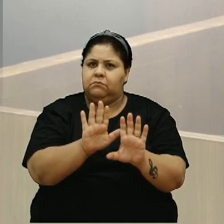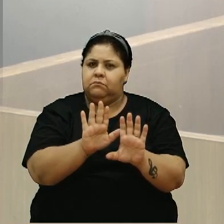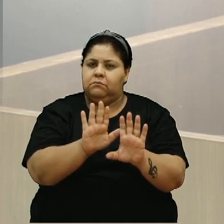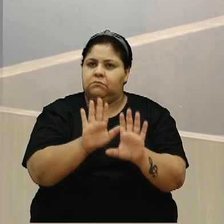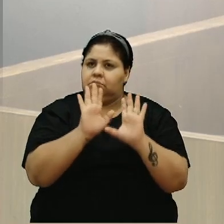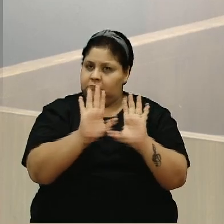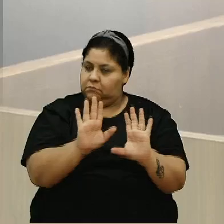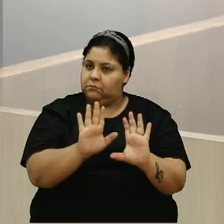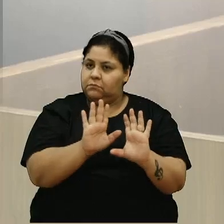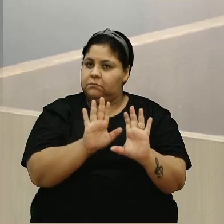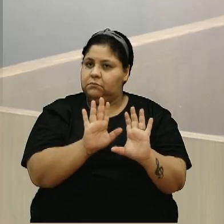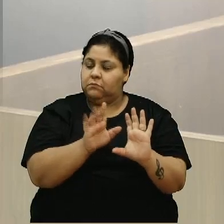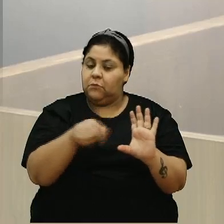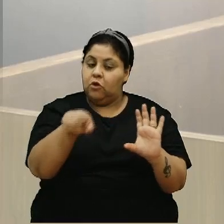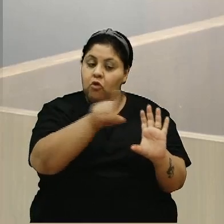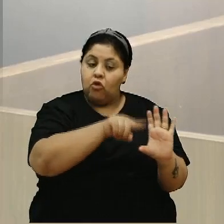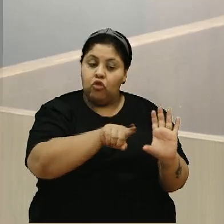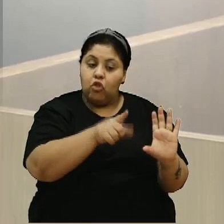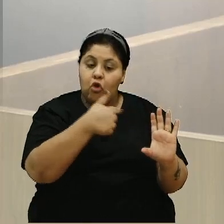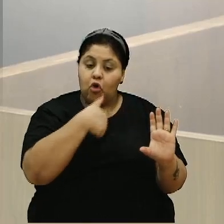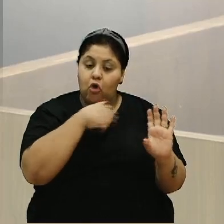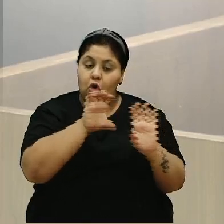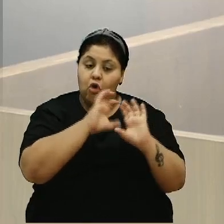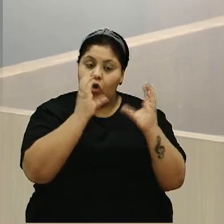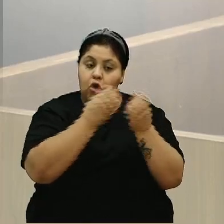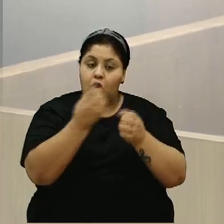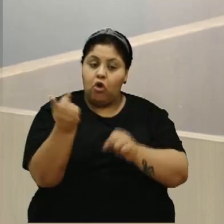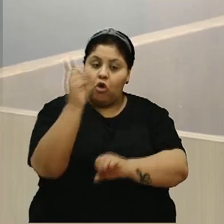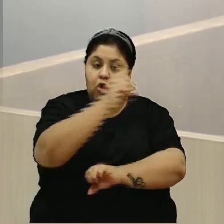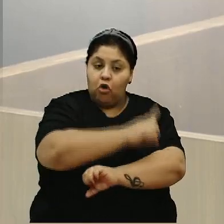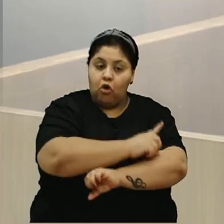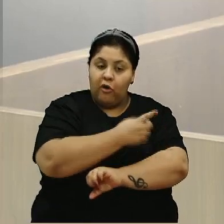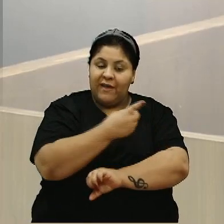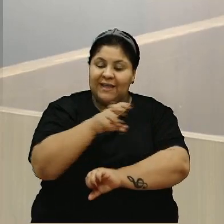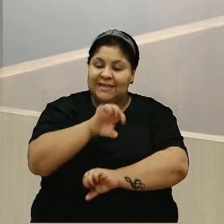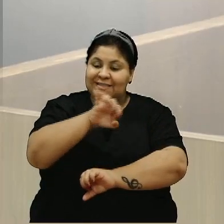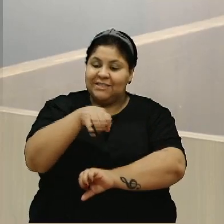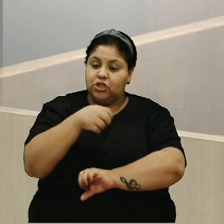mas espera aí. Nós estivemos na comunidade dia 15 de junho.